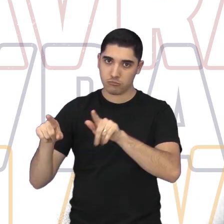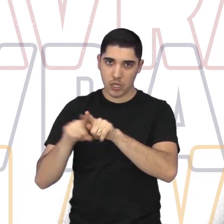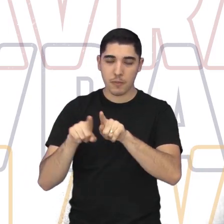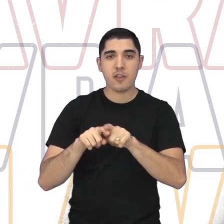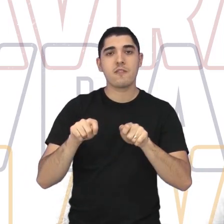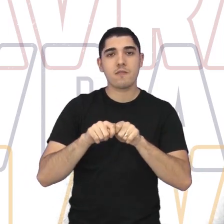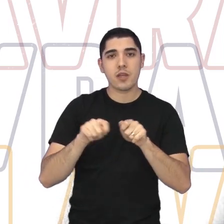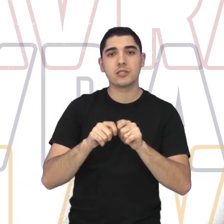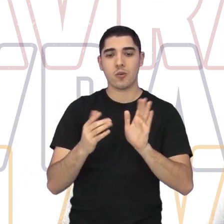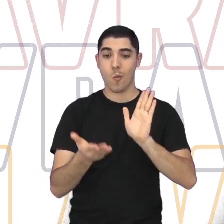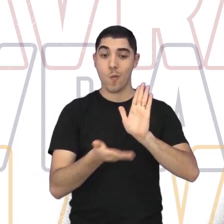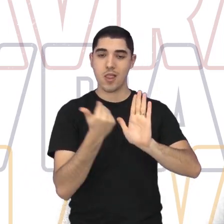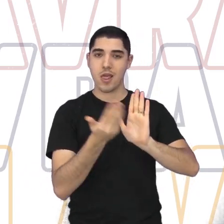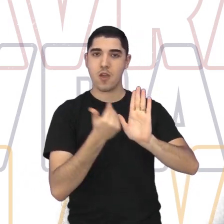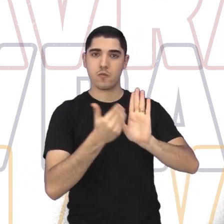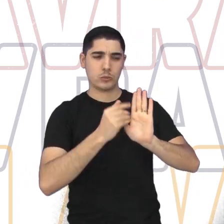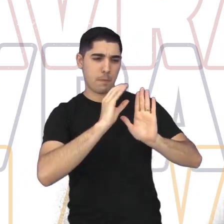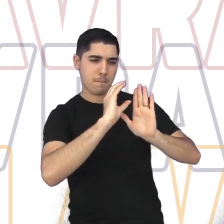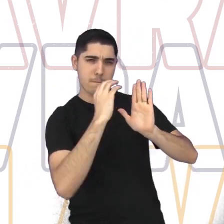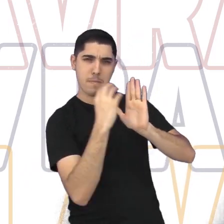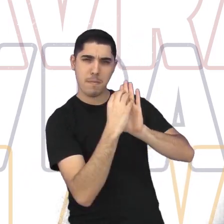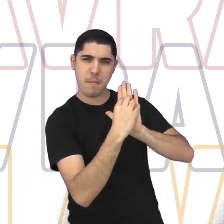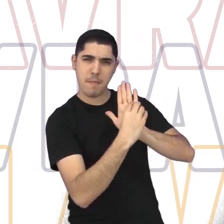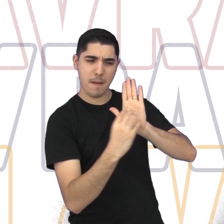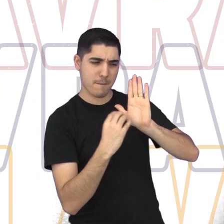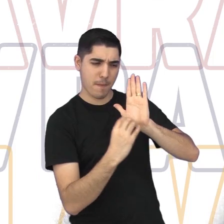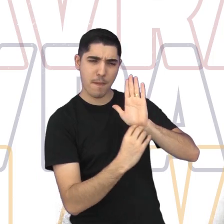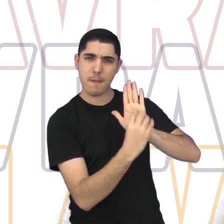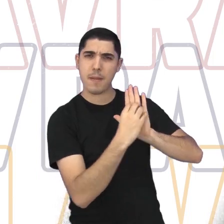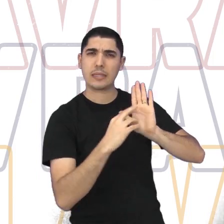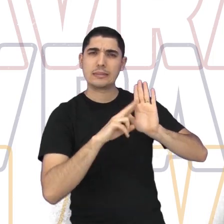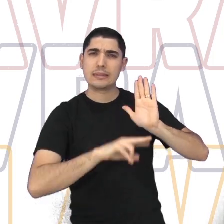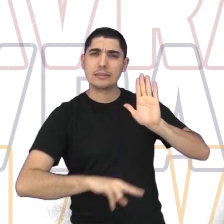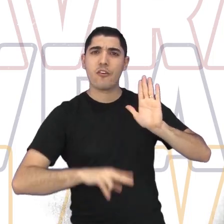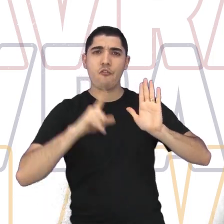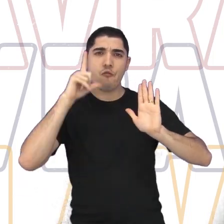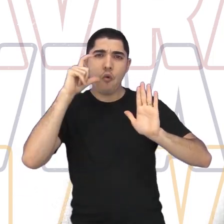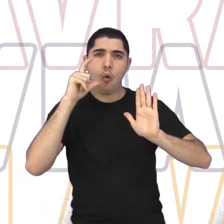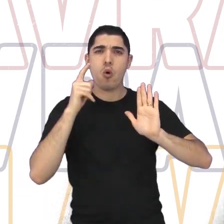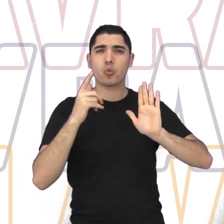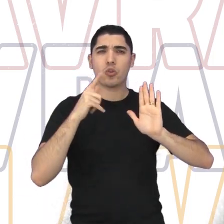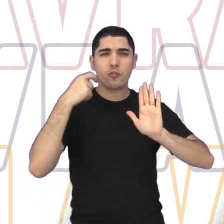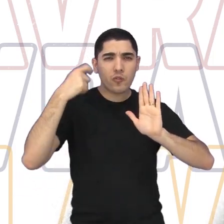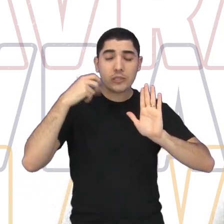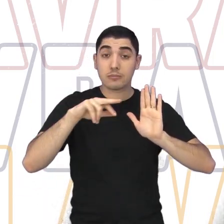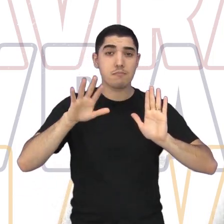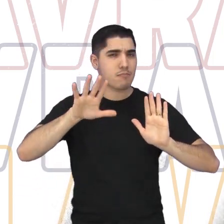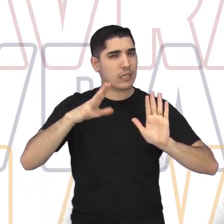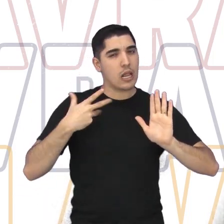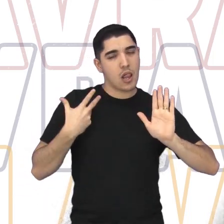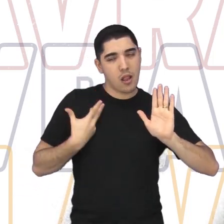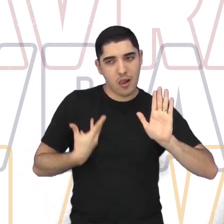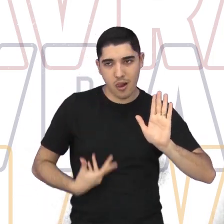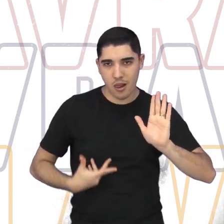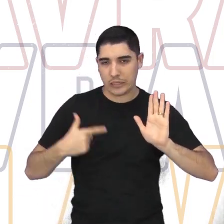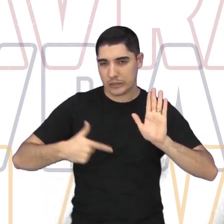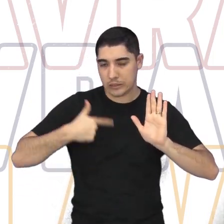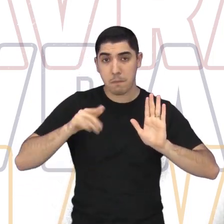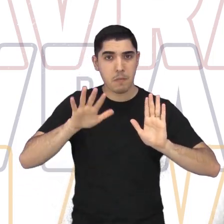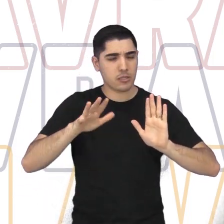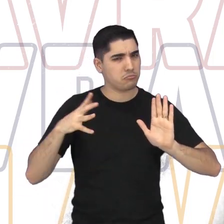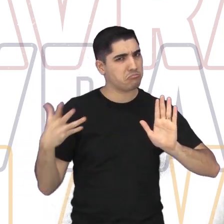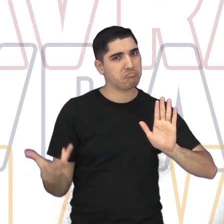Fizemos o e-book do coro, né? Foi bem interessante. Então, assim, foi super cansativo. Mas